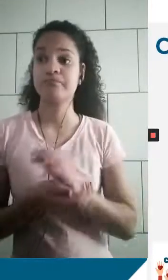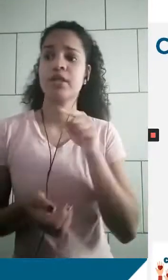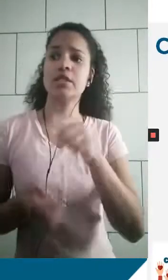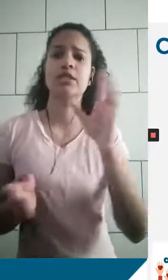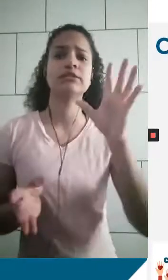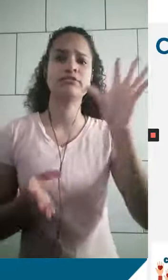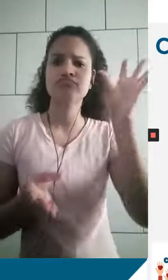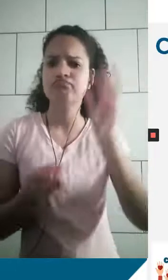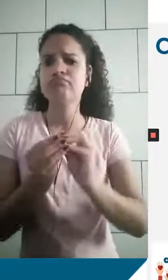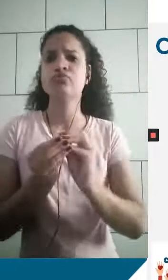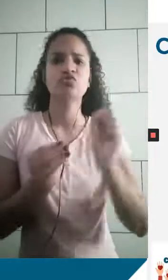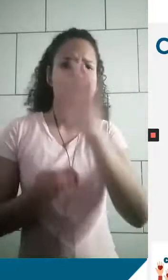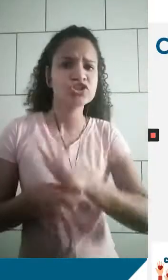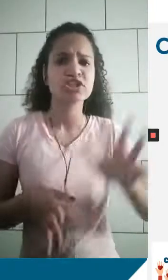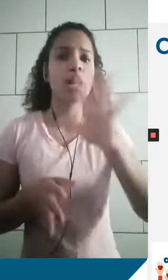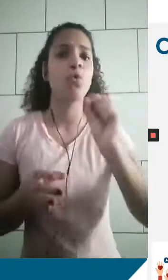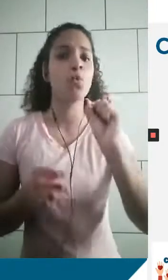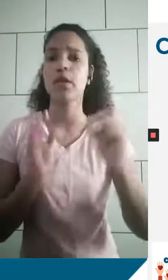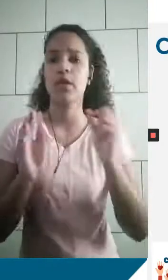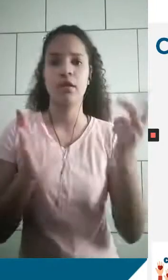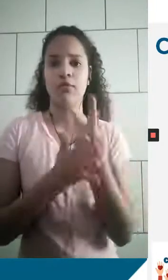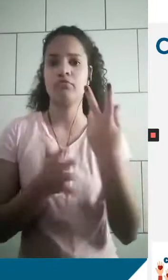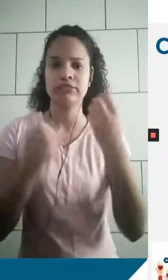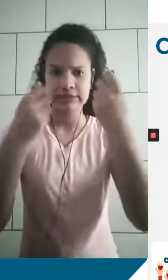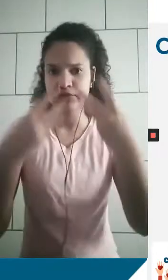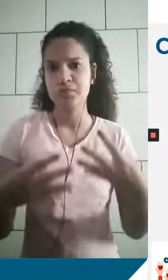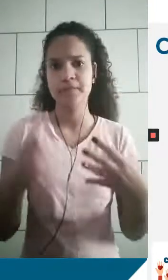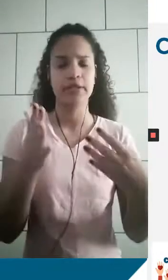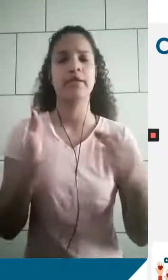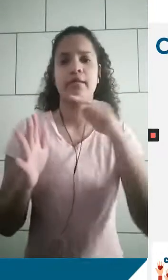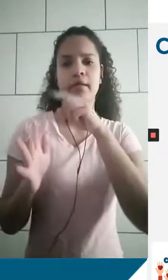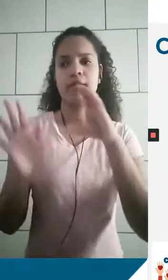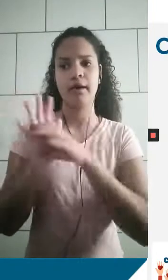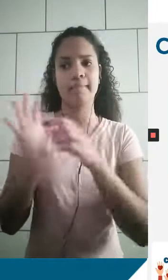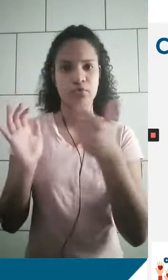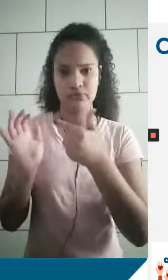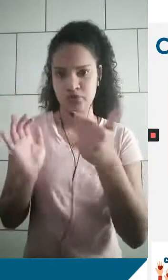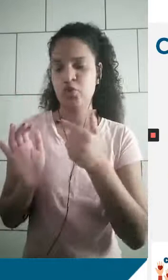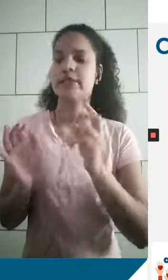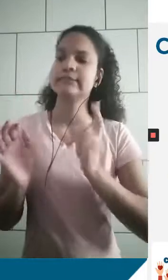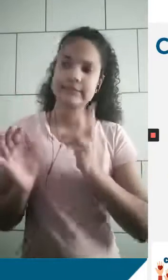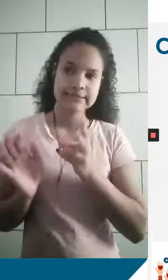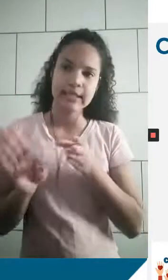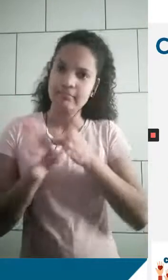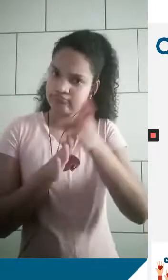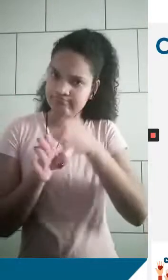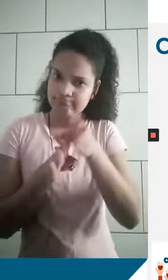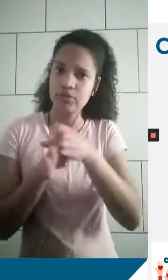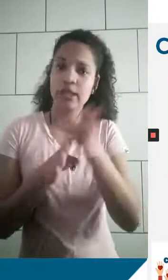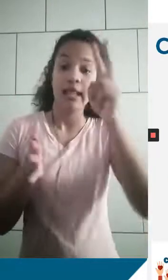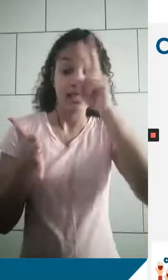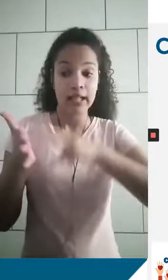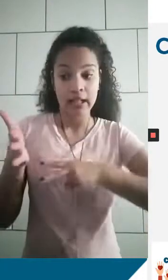contido no capítulo 22. A gente, novamente, vai sugerir a vocês, como sempre, essa leitura do